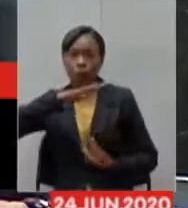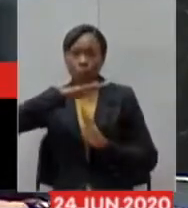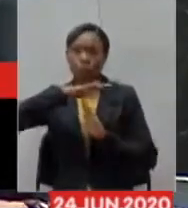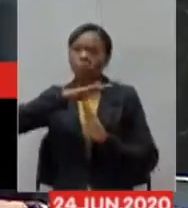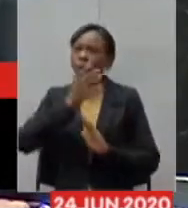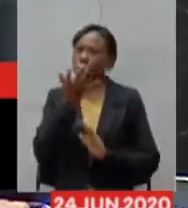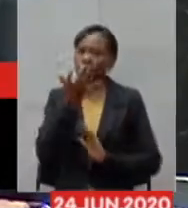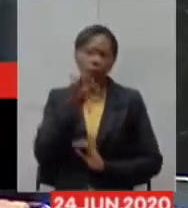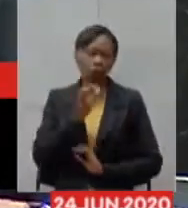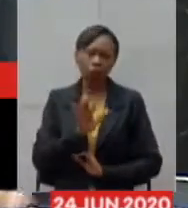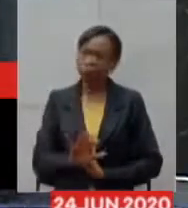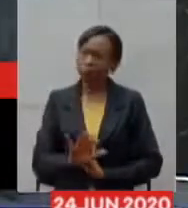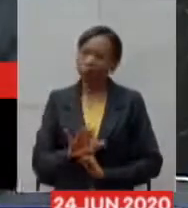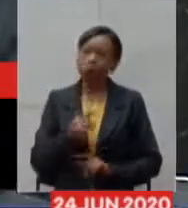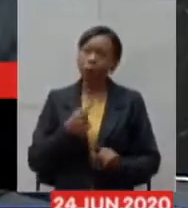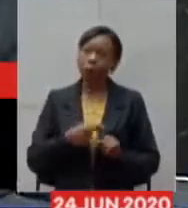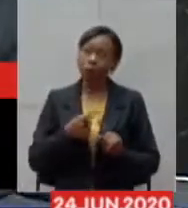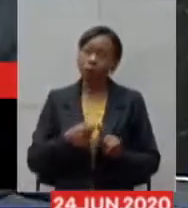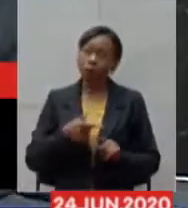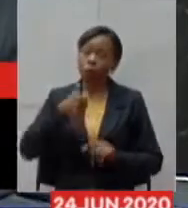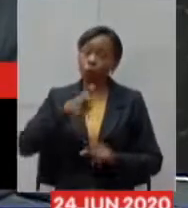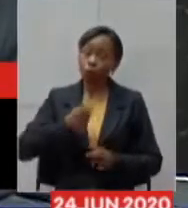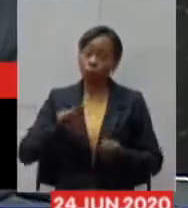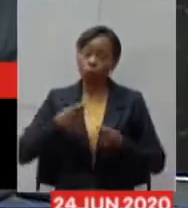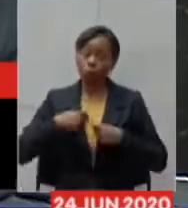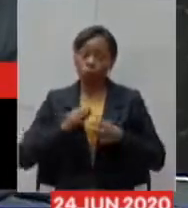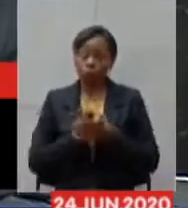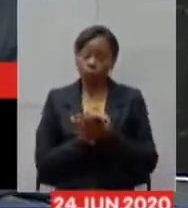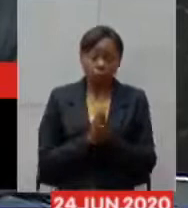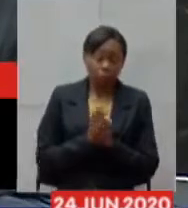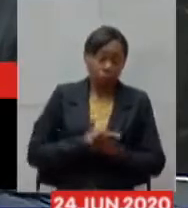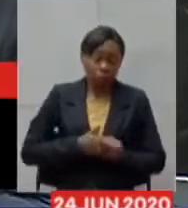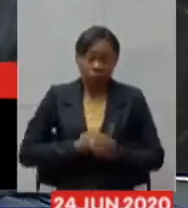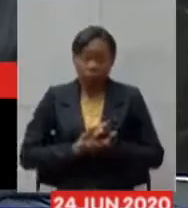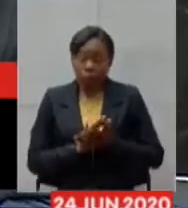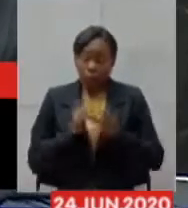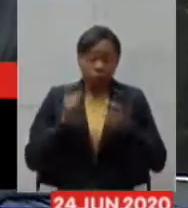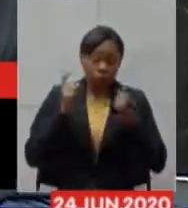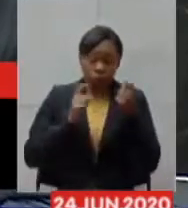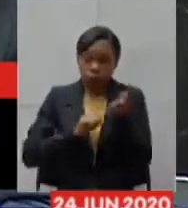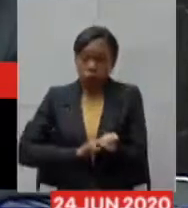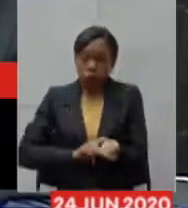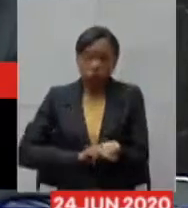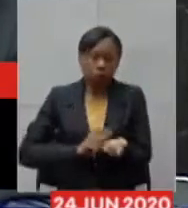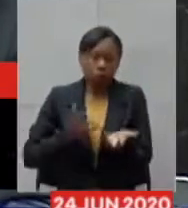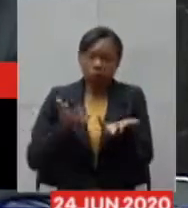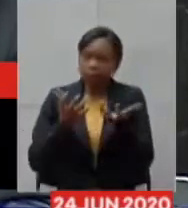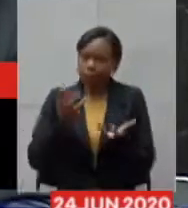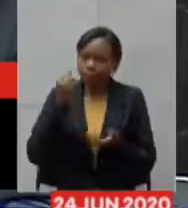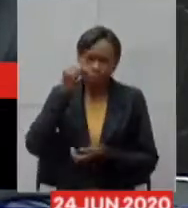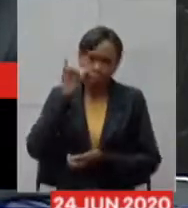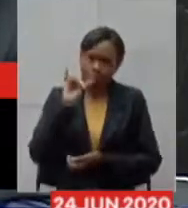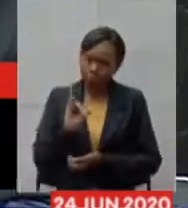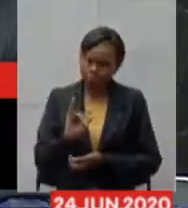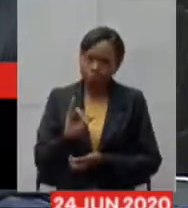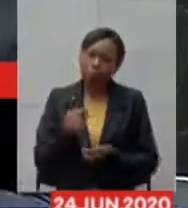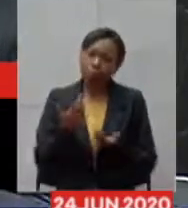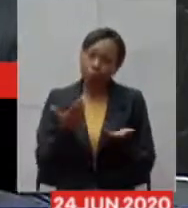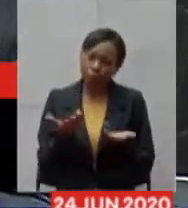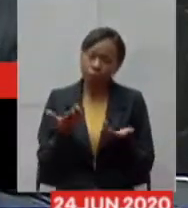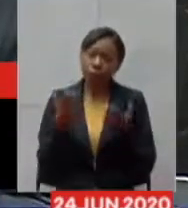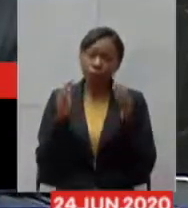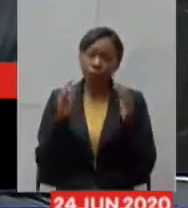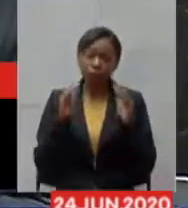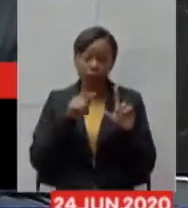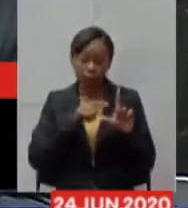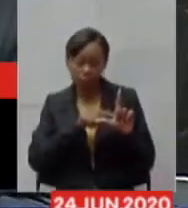grau de estresse de toda capacidade assistencial e nós gostaríamos de evitar isso então foi baseado nessas projeções